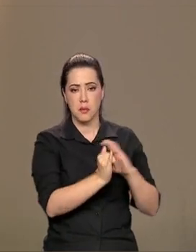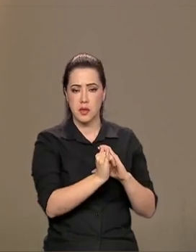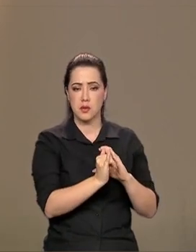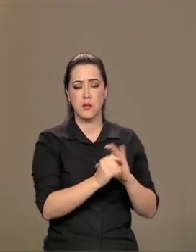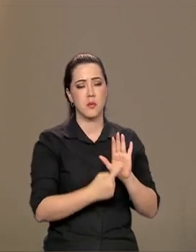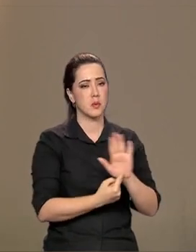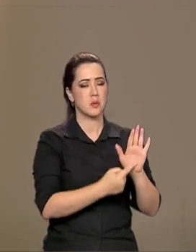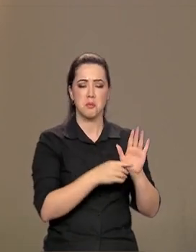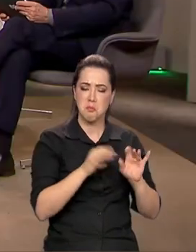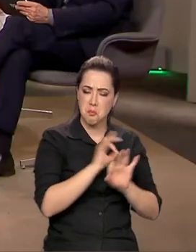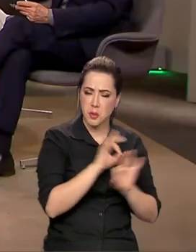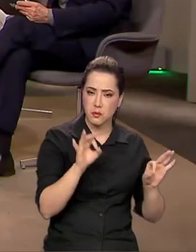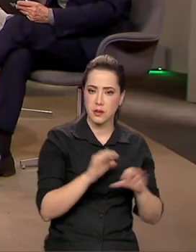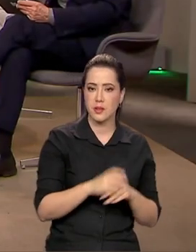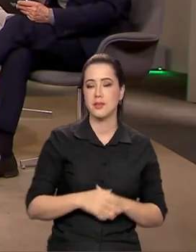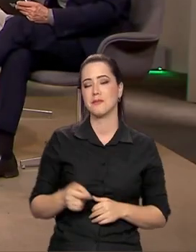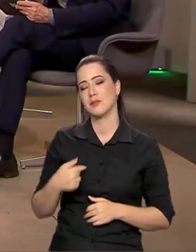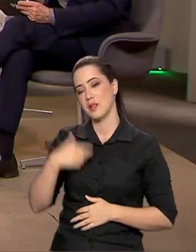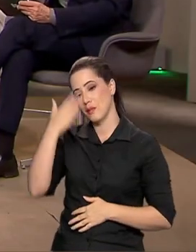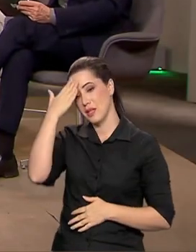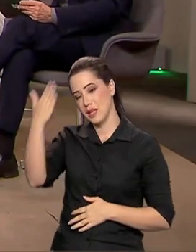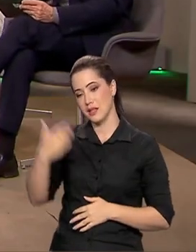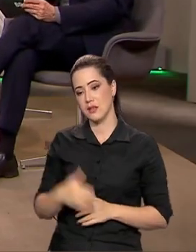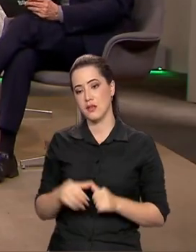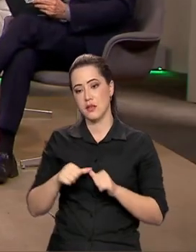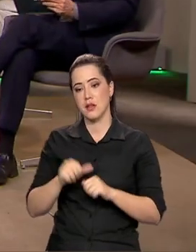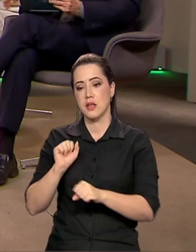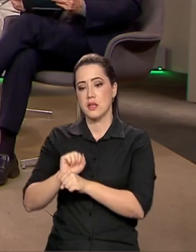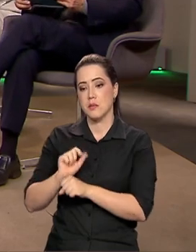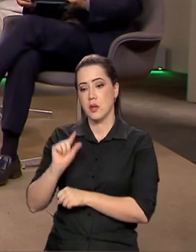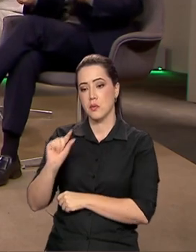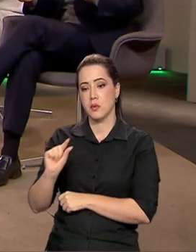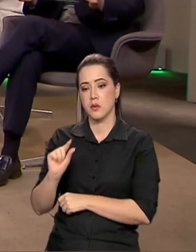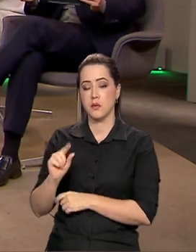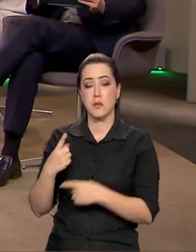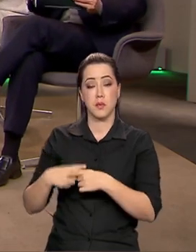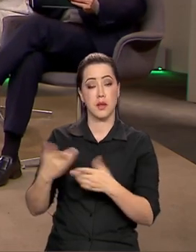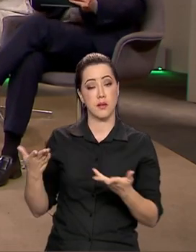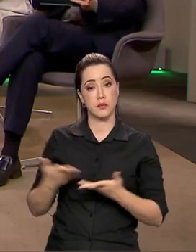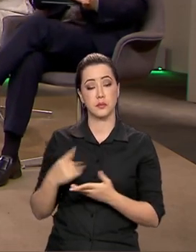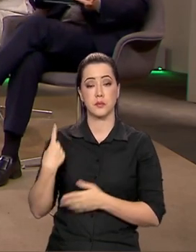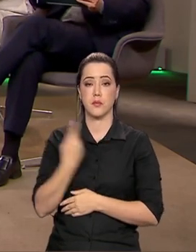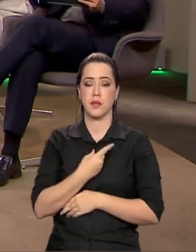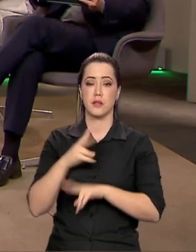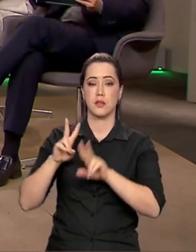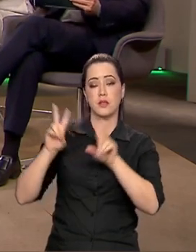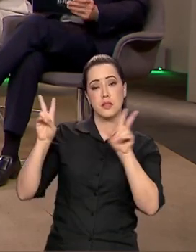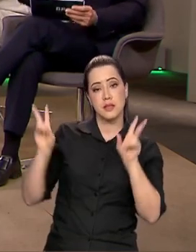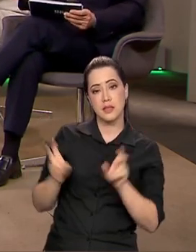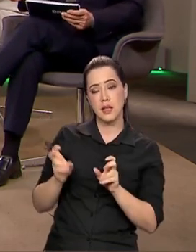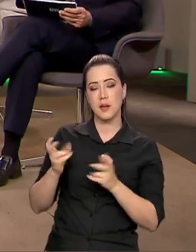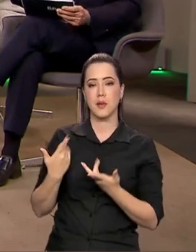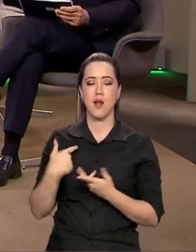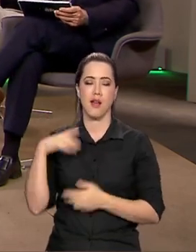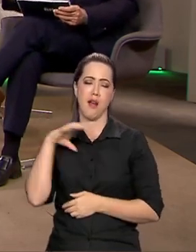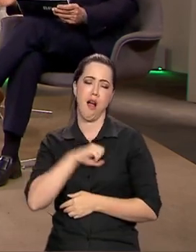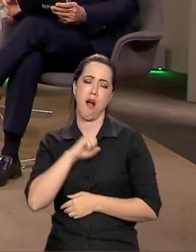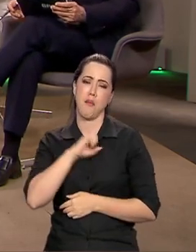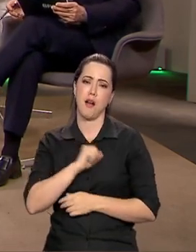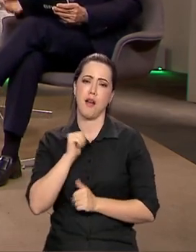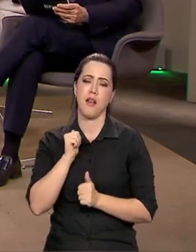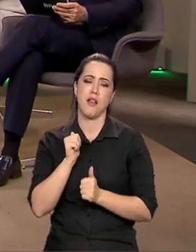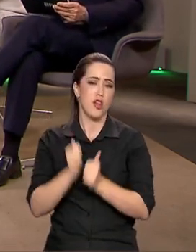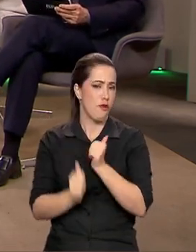um show de bola. Muito obrigado. Obrigada, menino. Eu peço para senhor continuar um pouquinho aqui com a gente, porque agora nós vamos tratar daquele assunto apaixonante, o